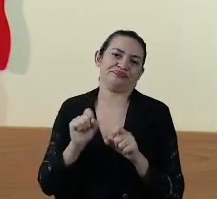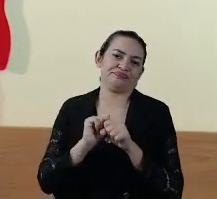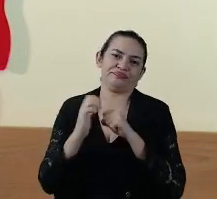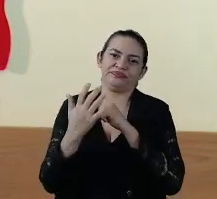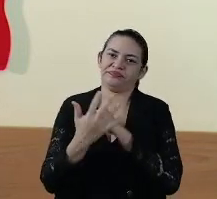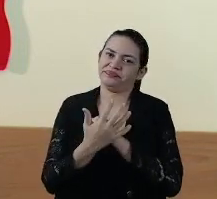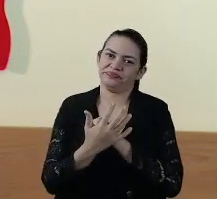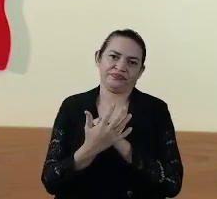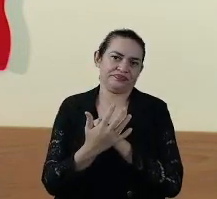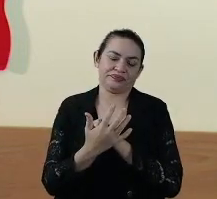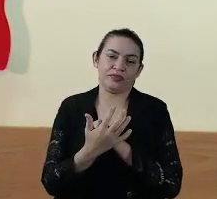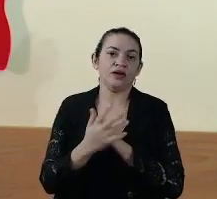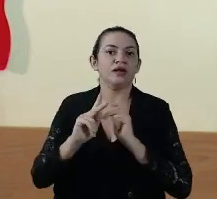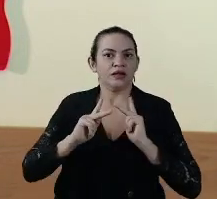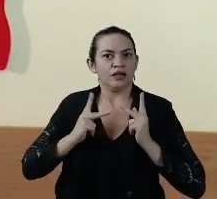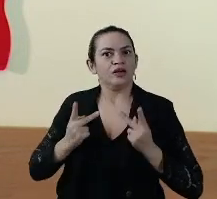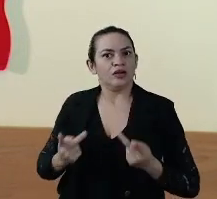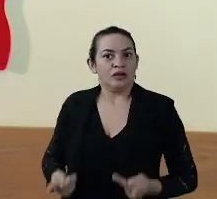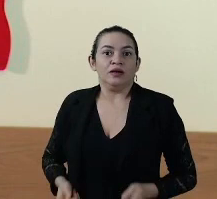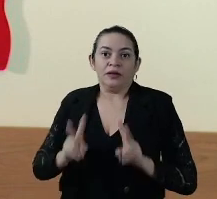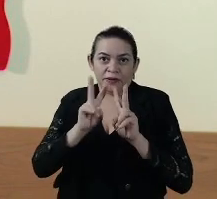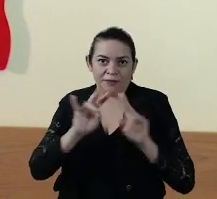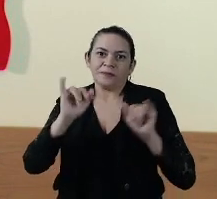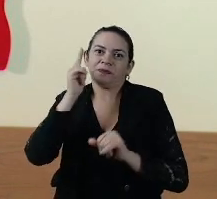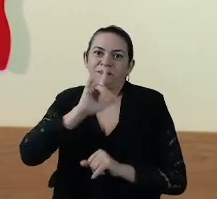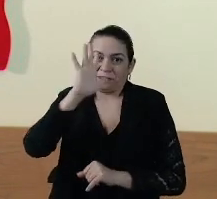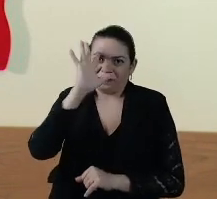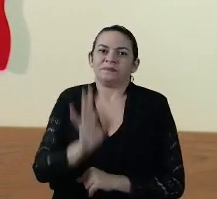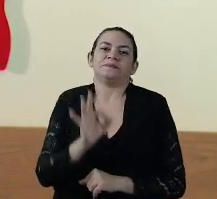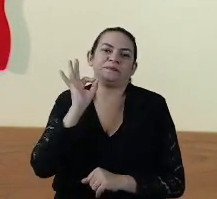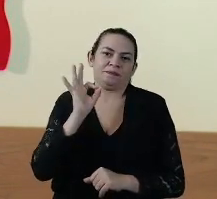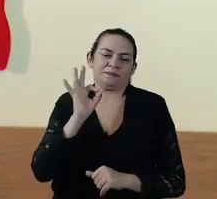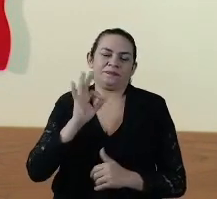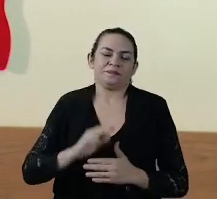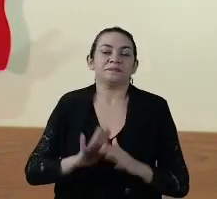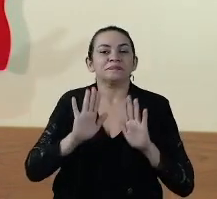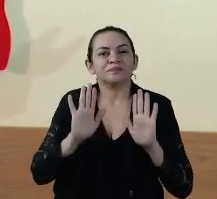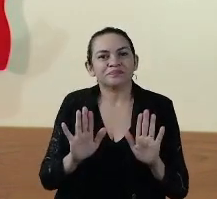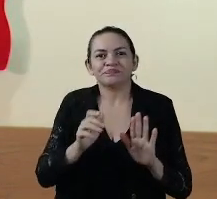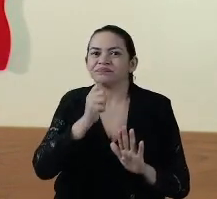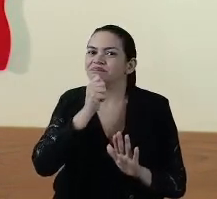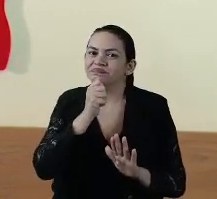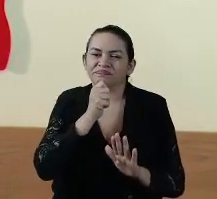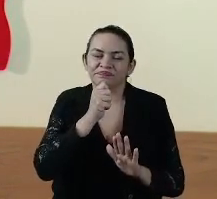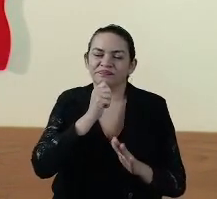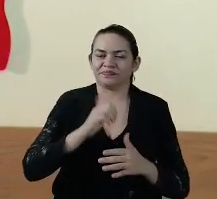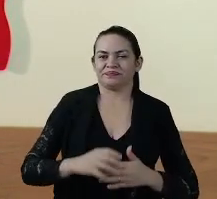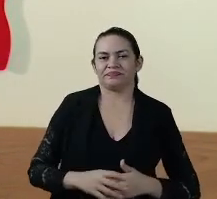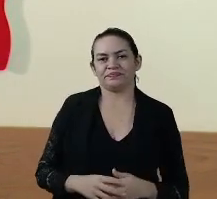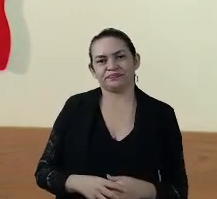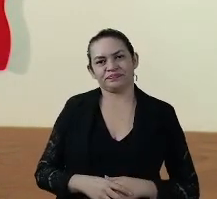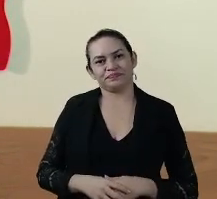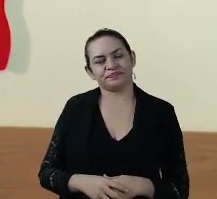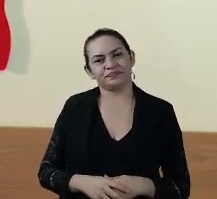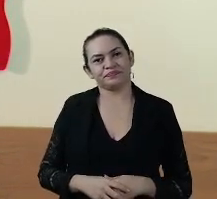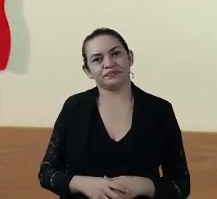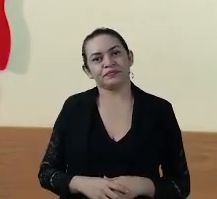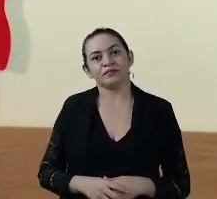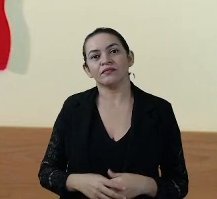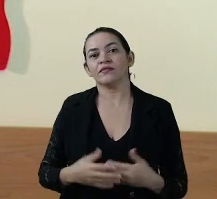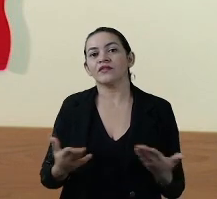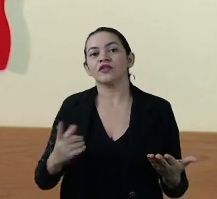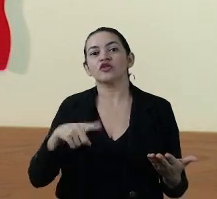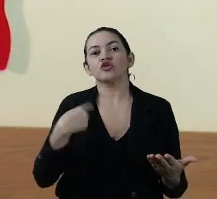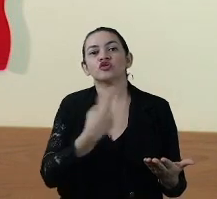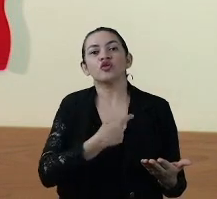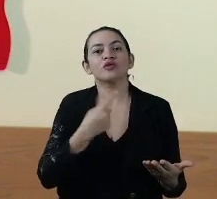A humanidade chegará a Ifto, tenho certeza. Mas ainda não chegamos. Então nós